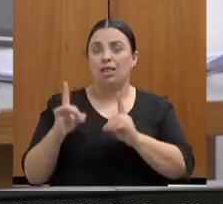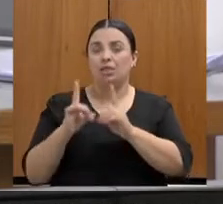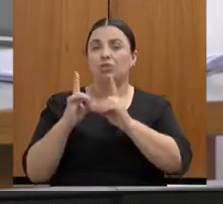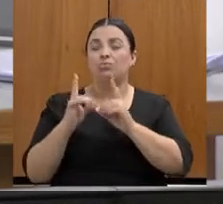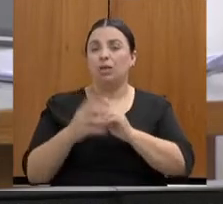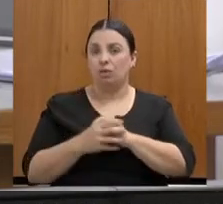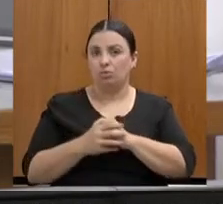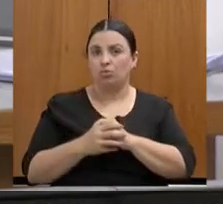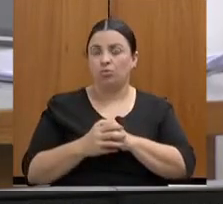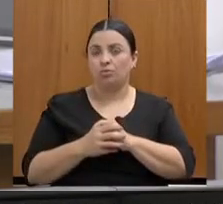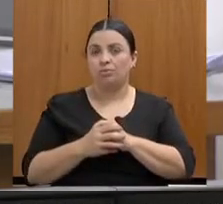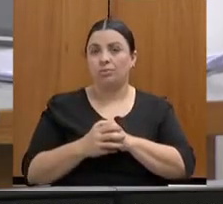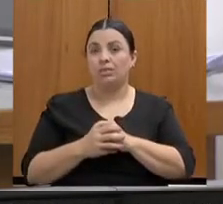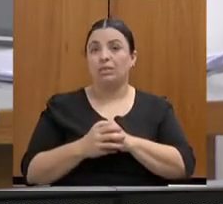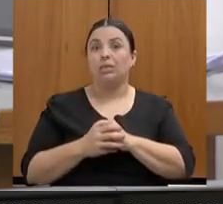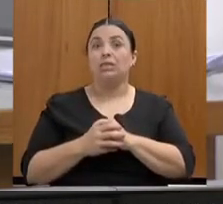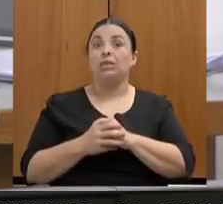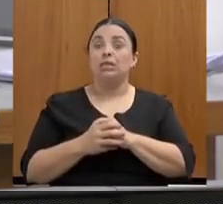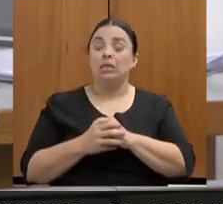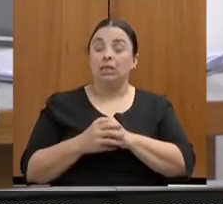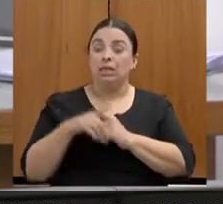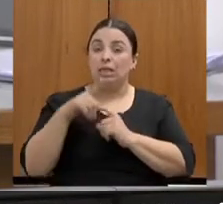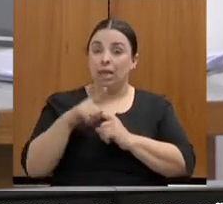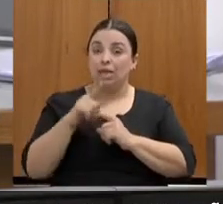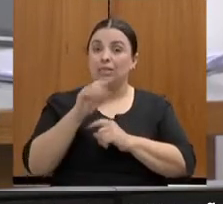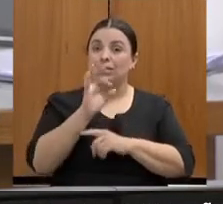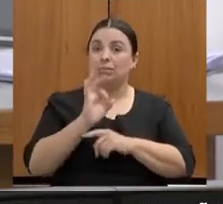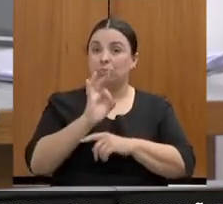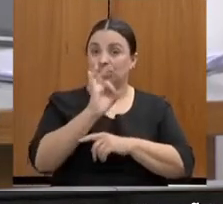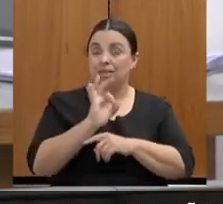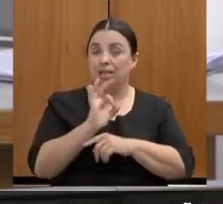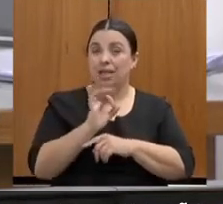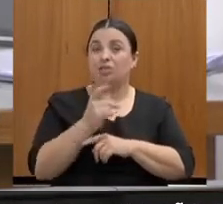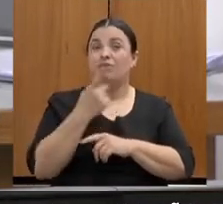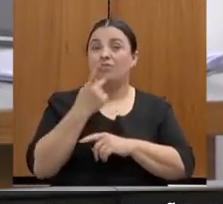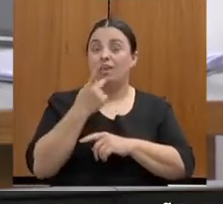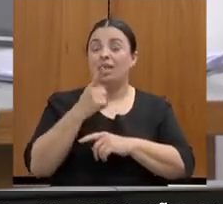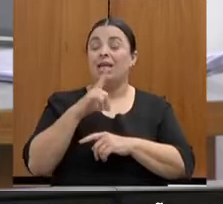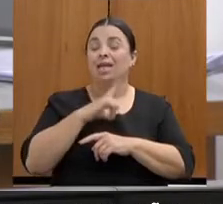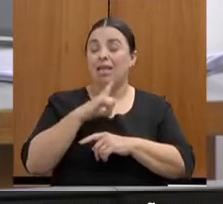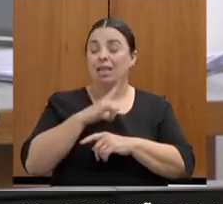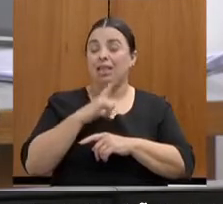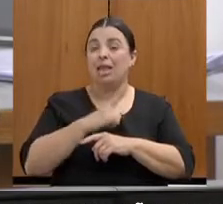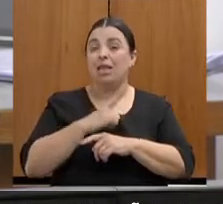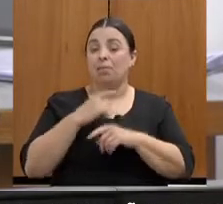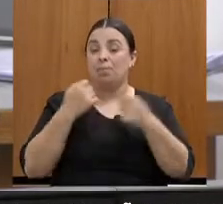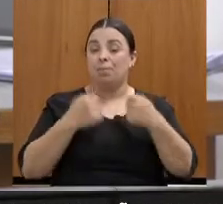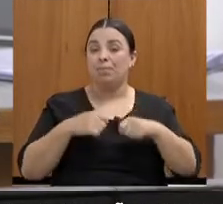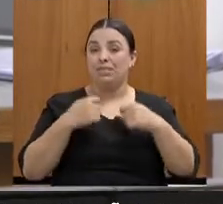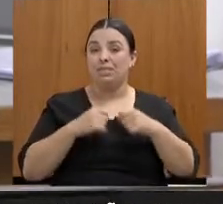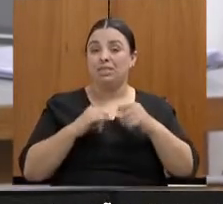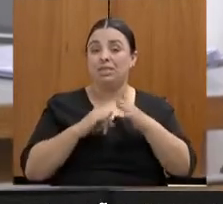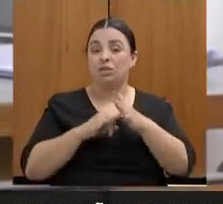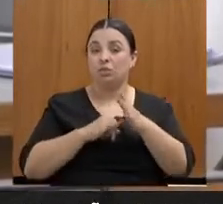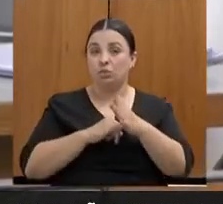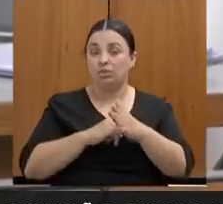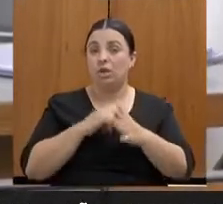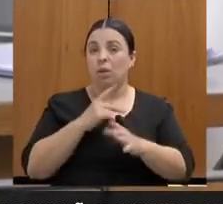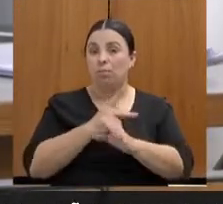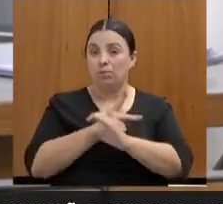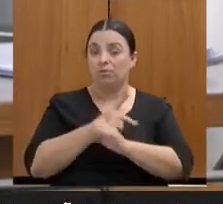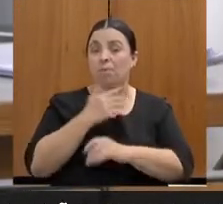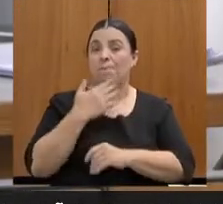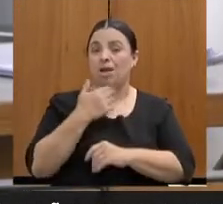eles indicam que há uma necessidade da instituição melhorar nesse sentido, e aí eu estou falando de um modo geral. Muitas dessas